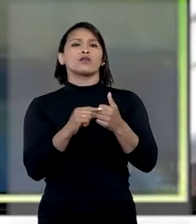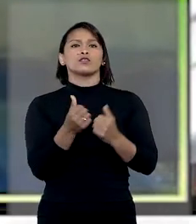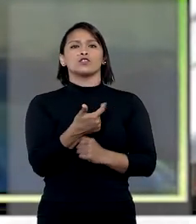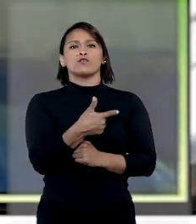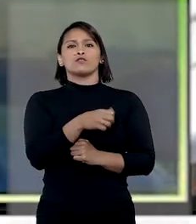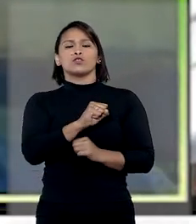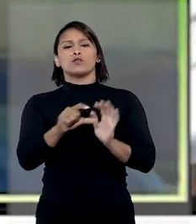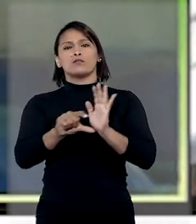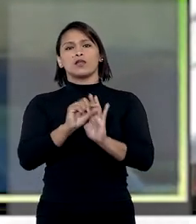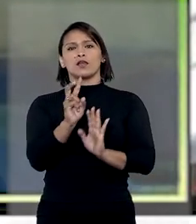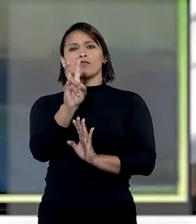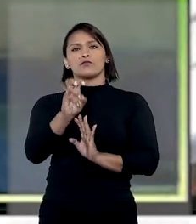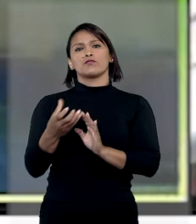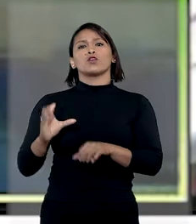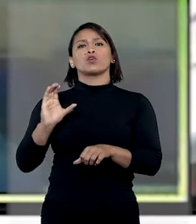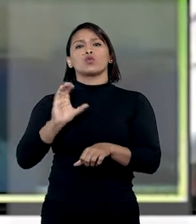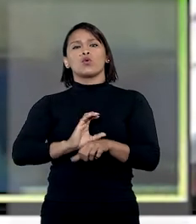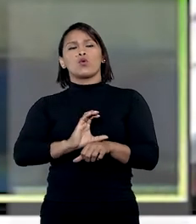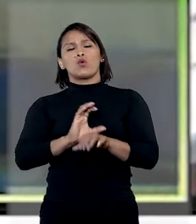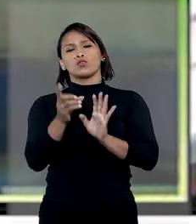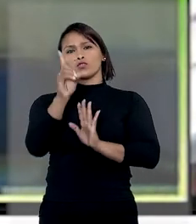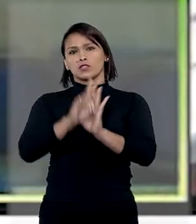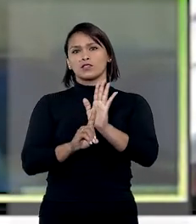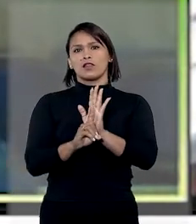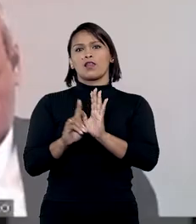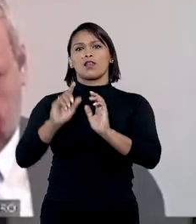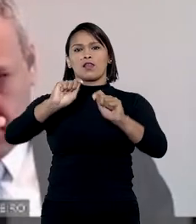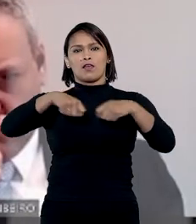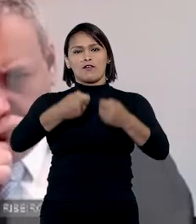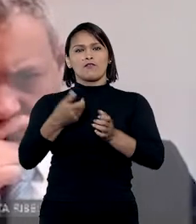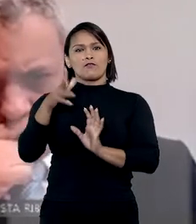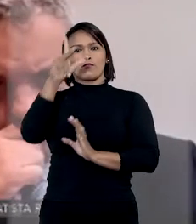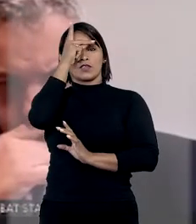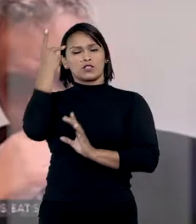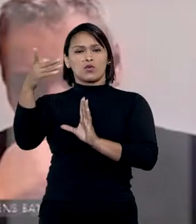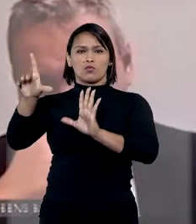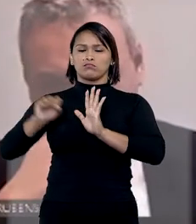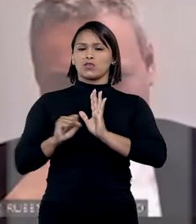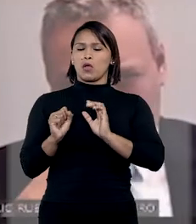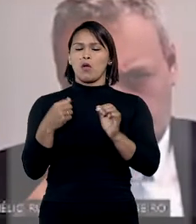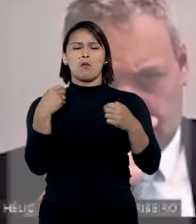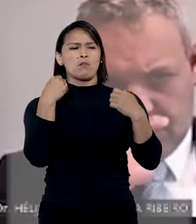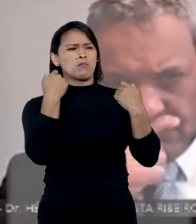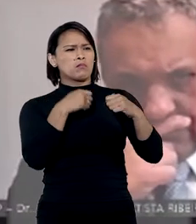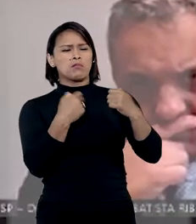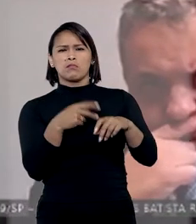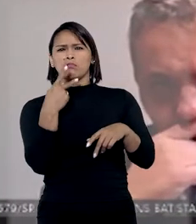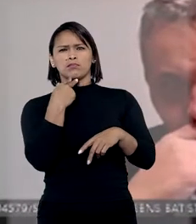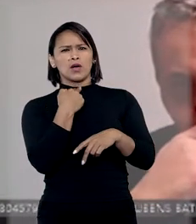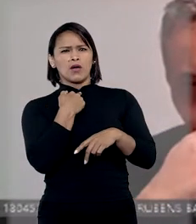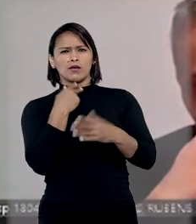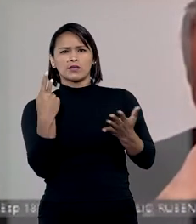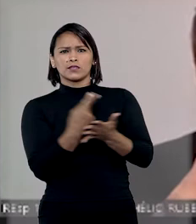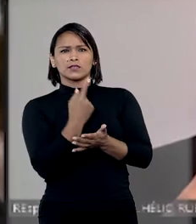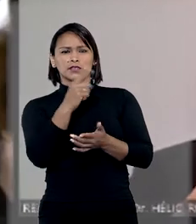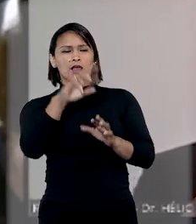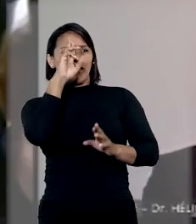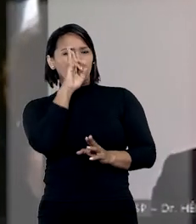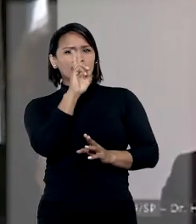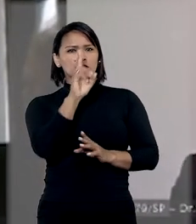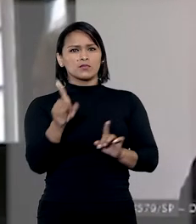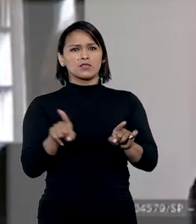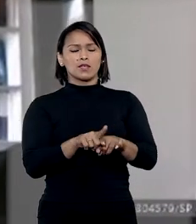artigo 28, parágrafo 5º do Código de Defesa do Consumidor, não pode ser interpretado de forma tão ampla a permitir a